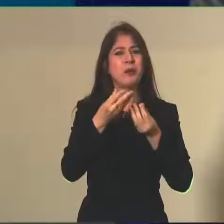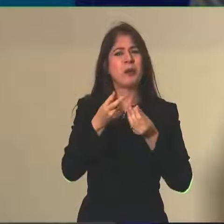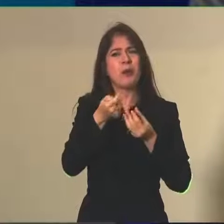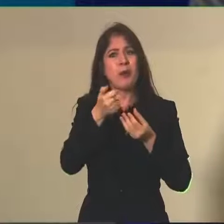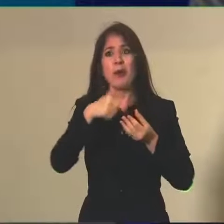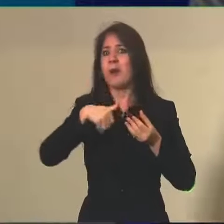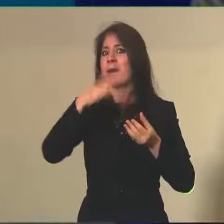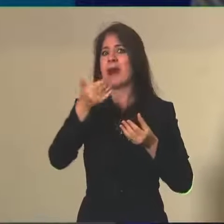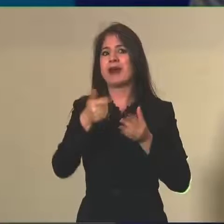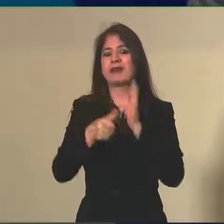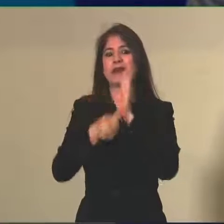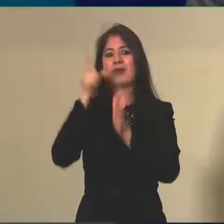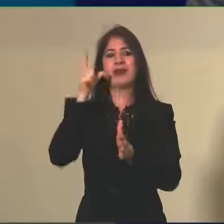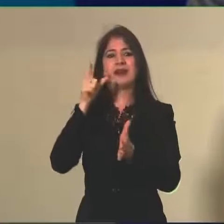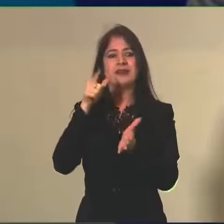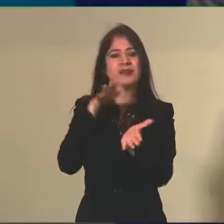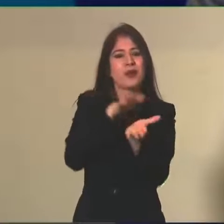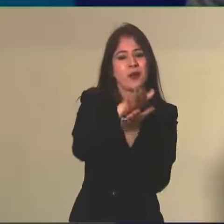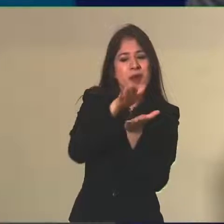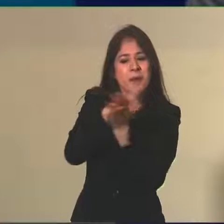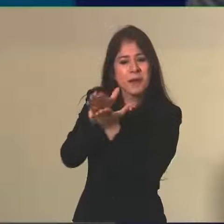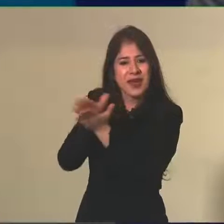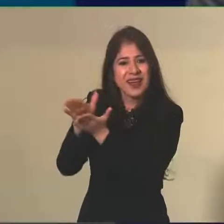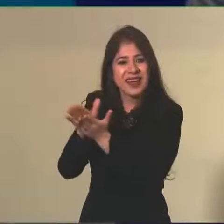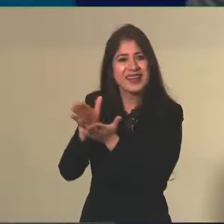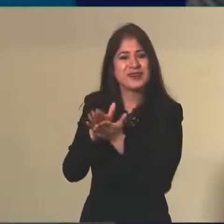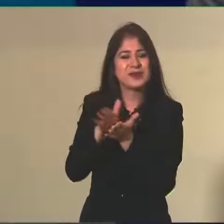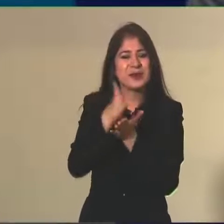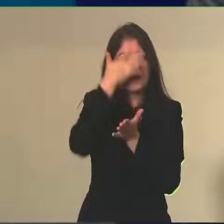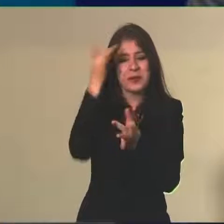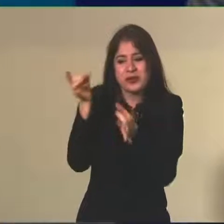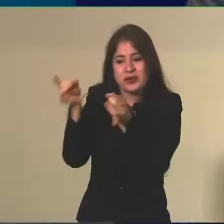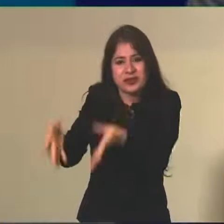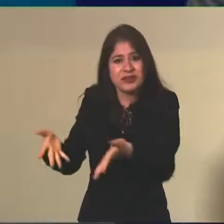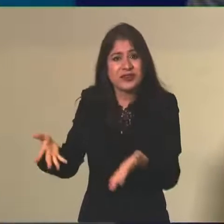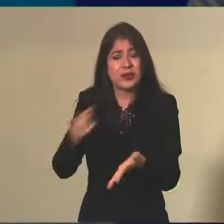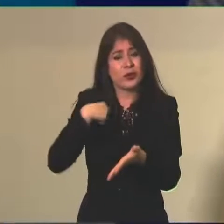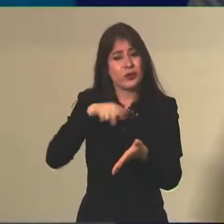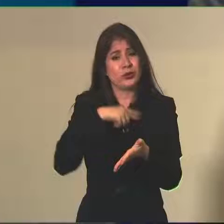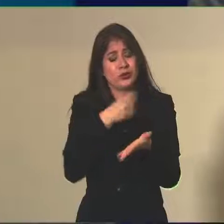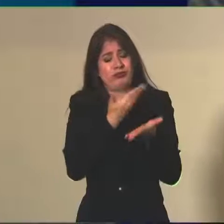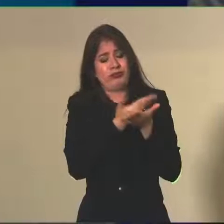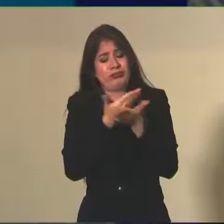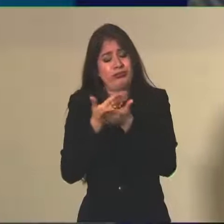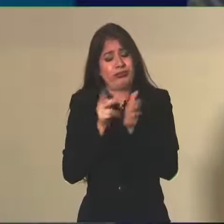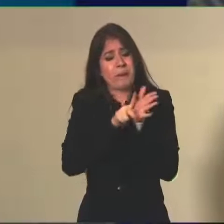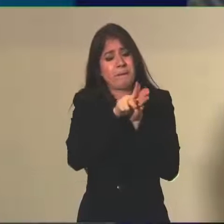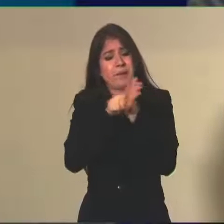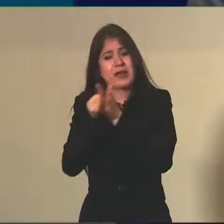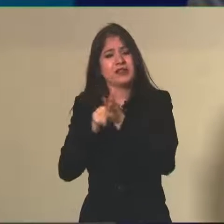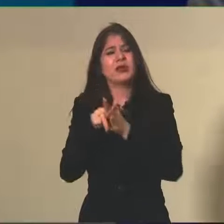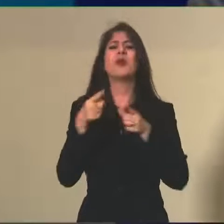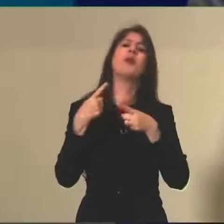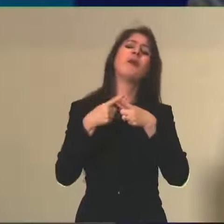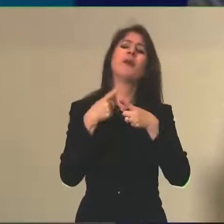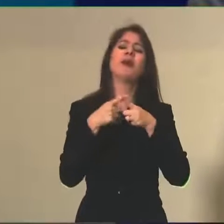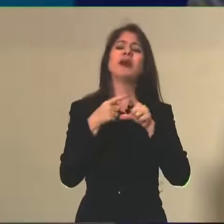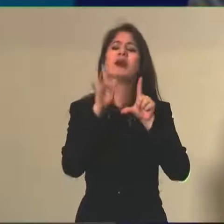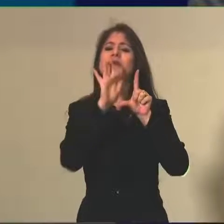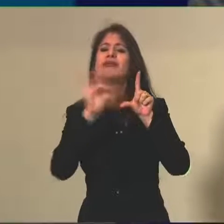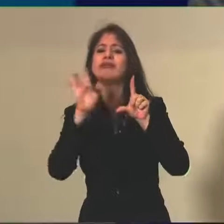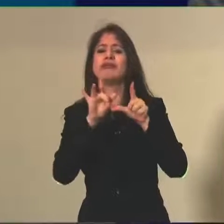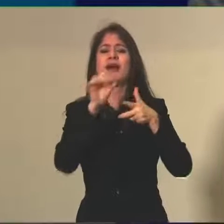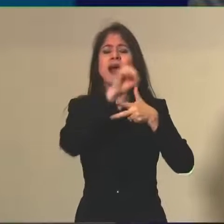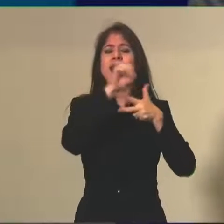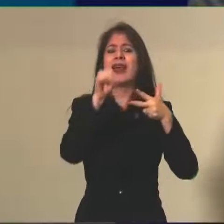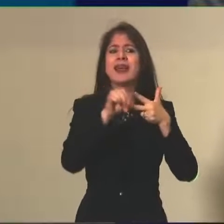maior do que o Enem Impresso. A gente ainda está estudando por que o Enem Digital ainda